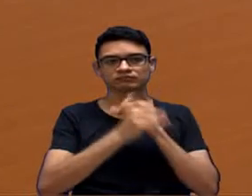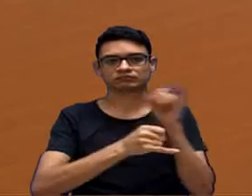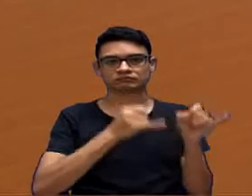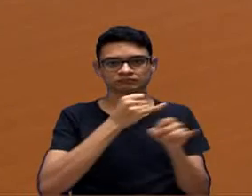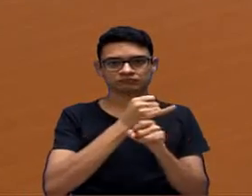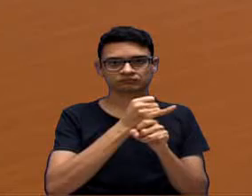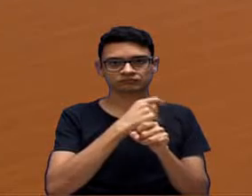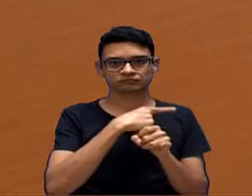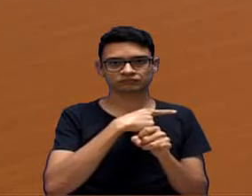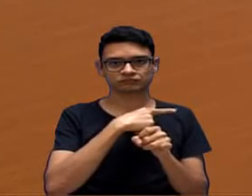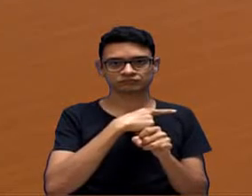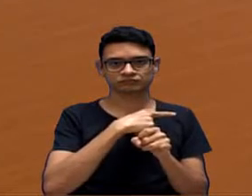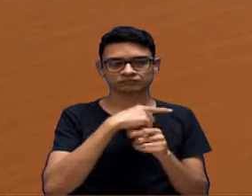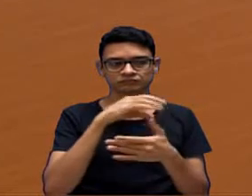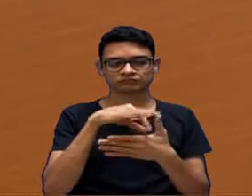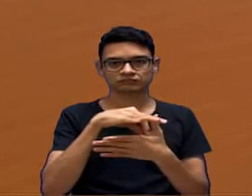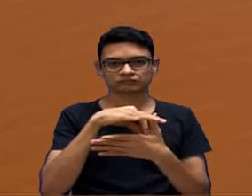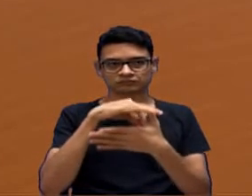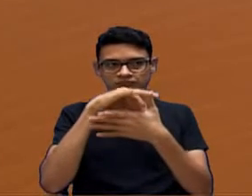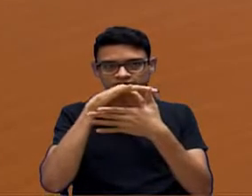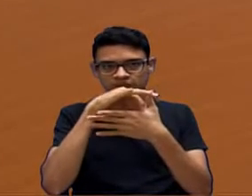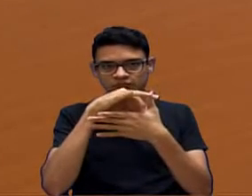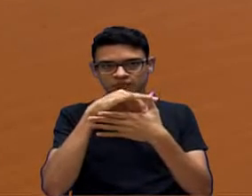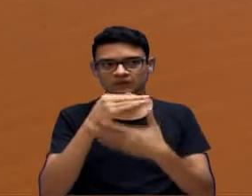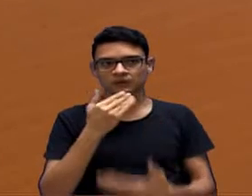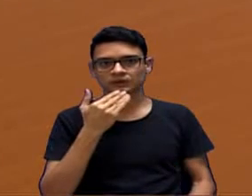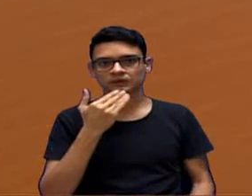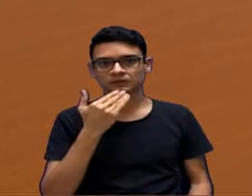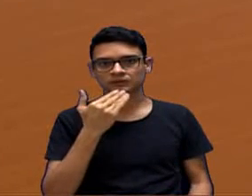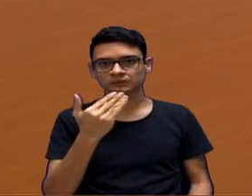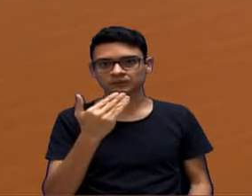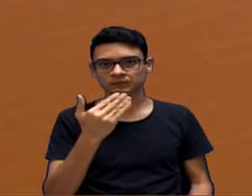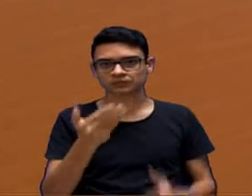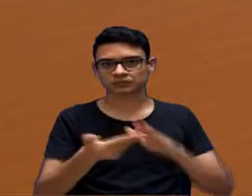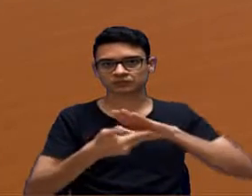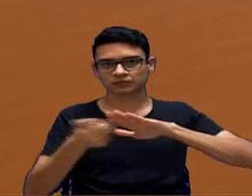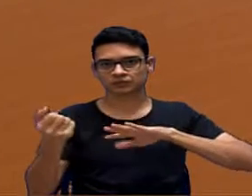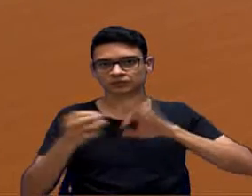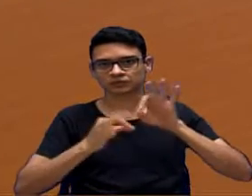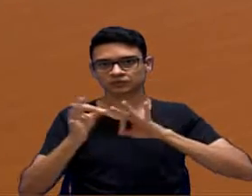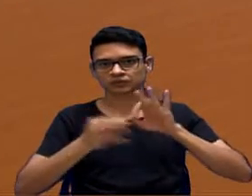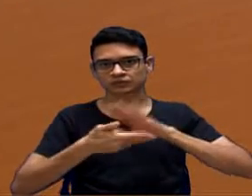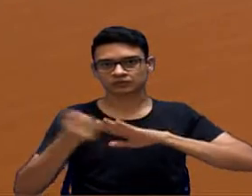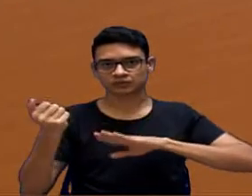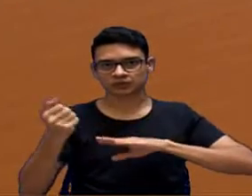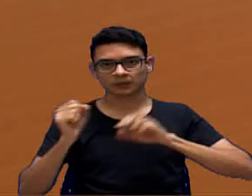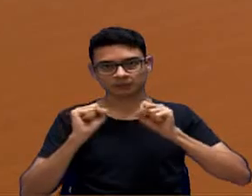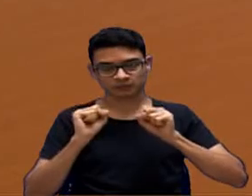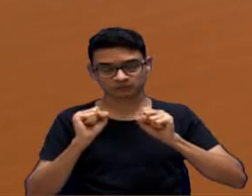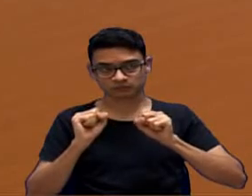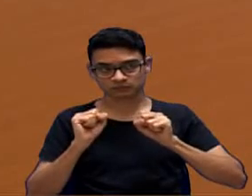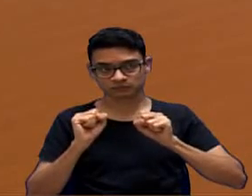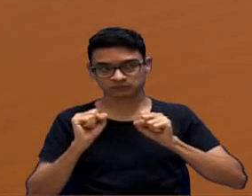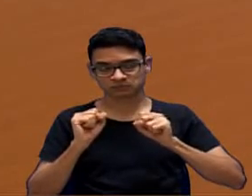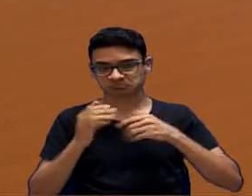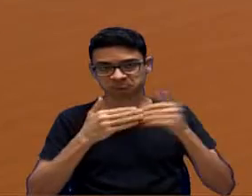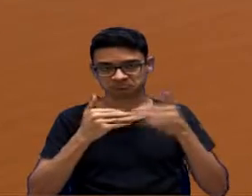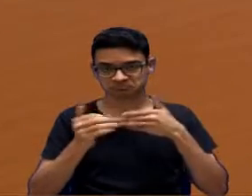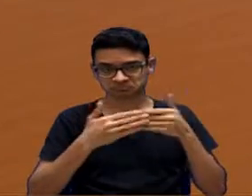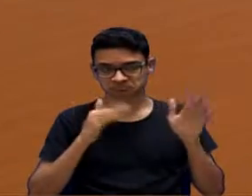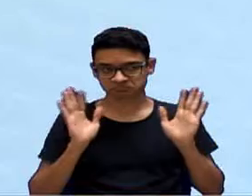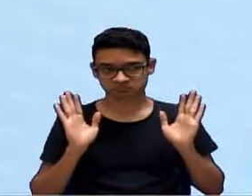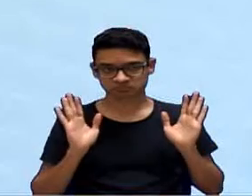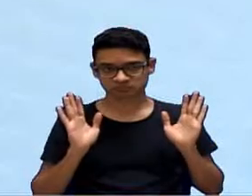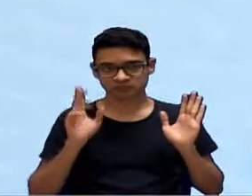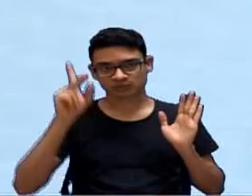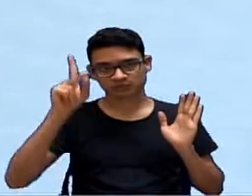Então, qualquer líder pode pedir a retirada do projeto? É, pode pedir a retirada do E o presidente